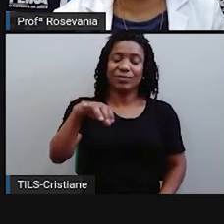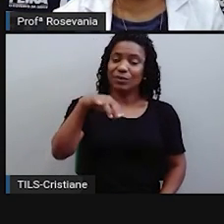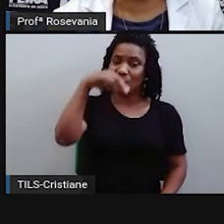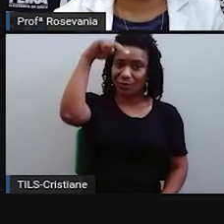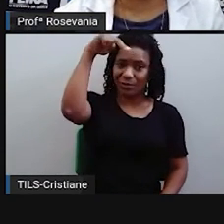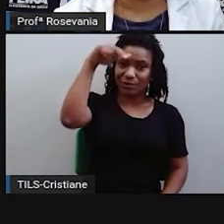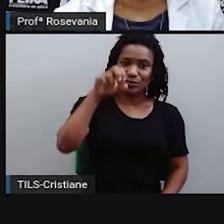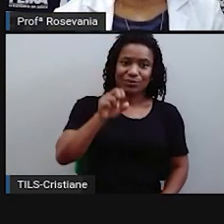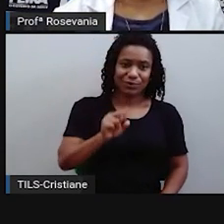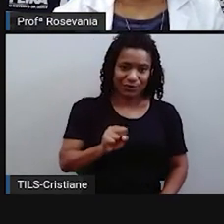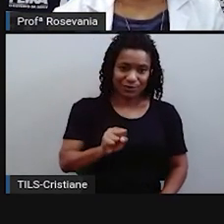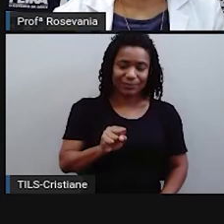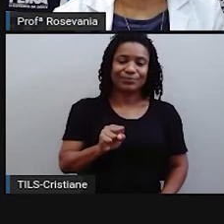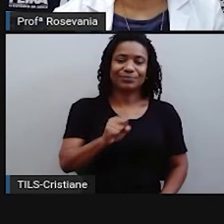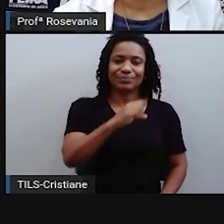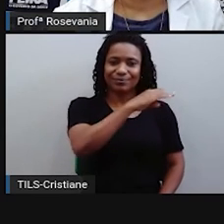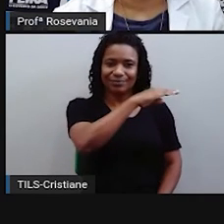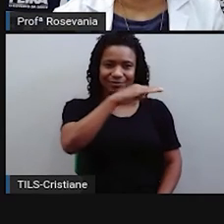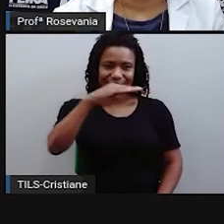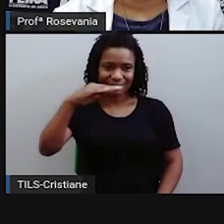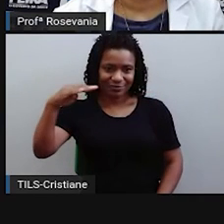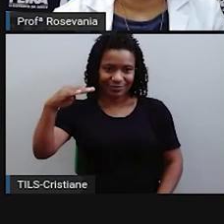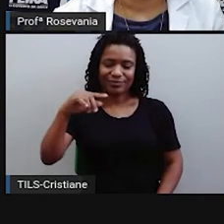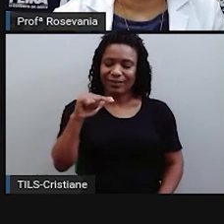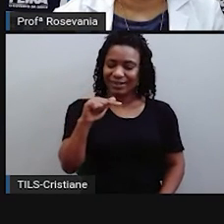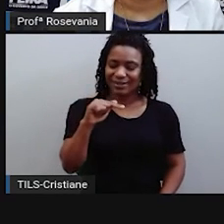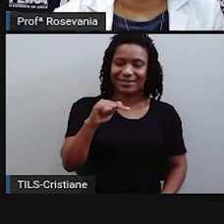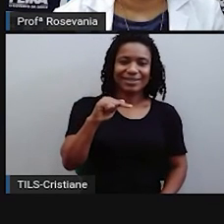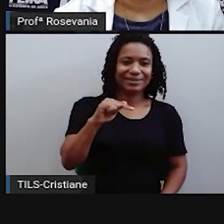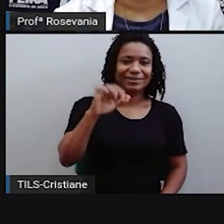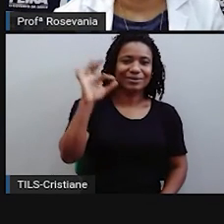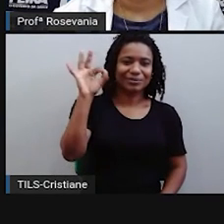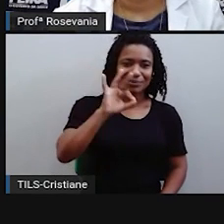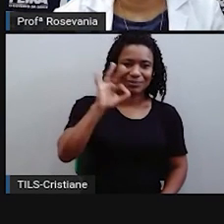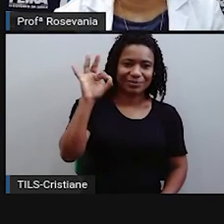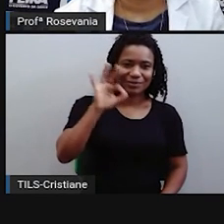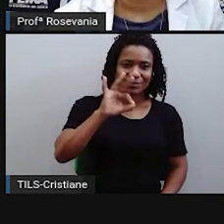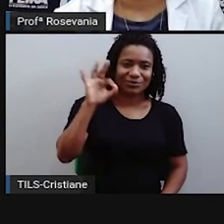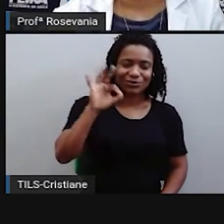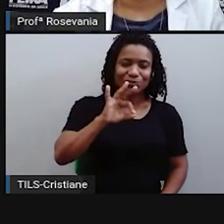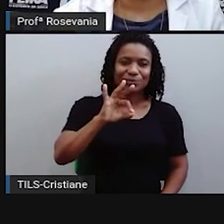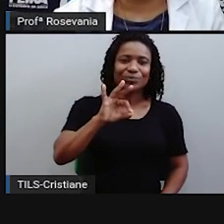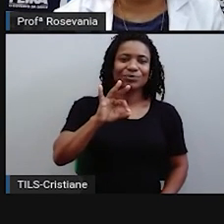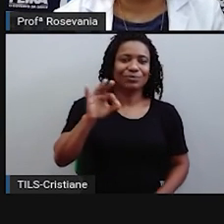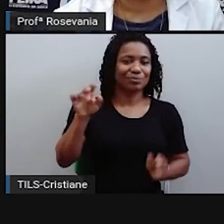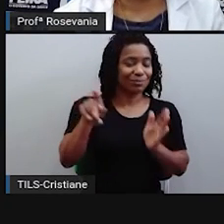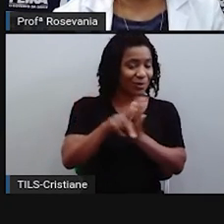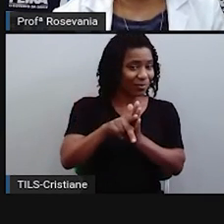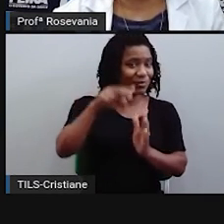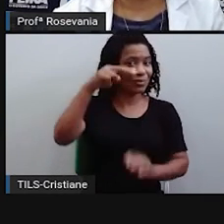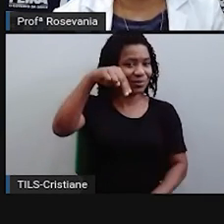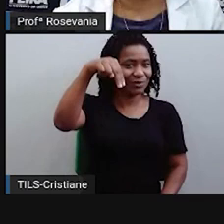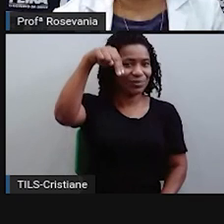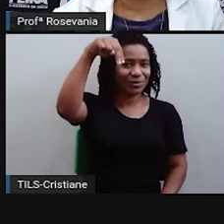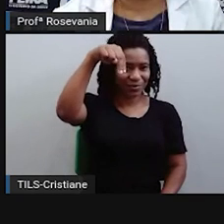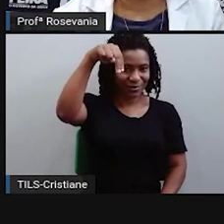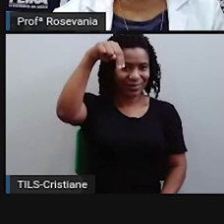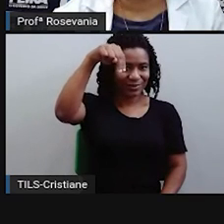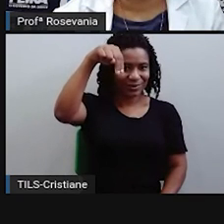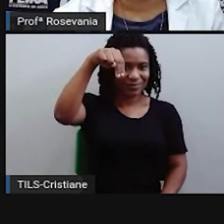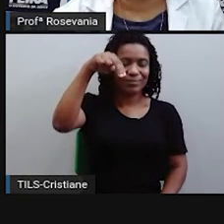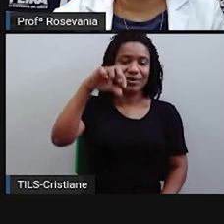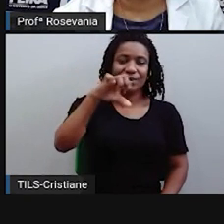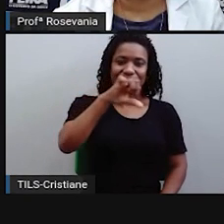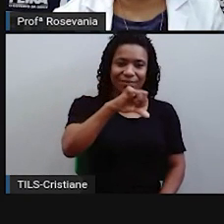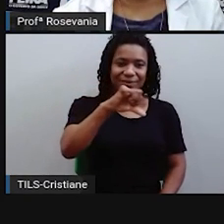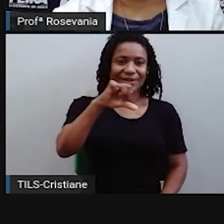norte e hemisfério sul, eu tenho 7% do território brasileiro no hemisfério norte. Então, 93